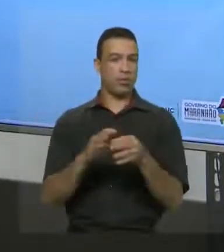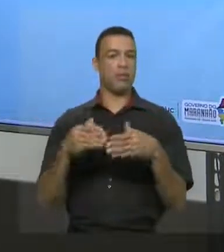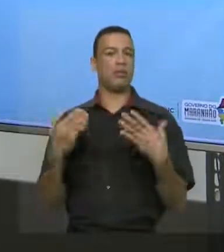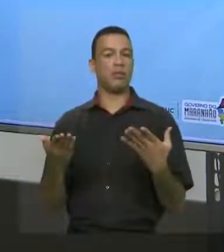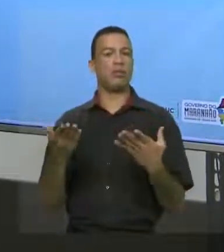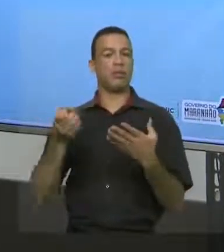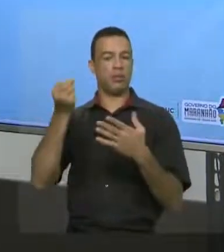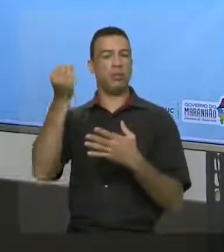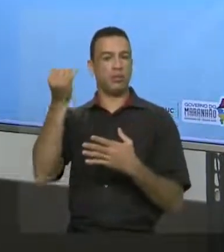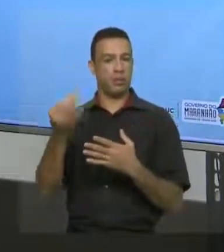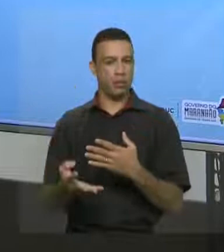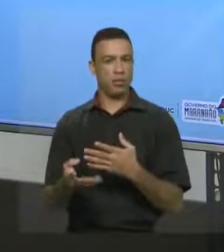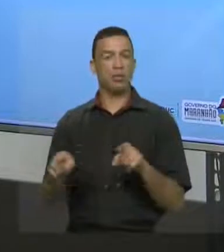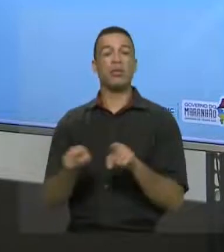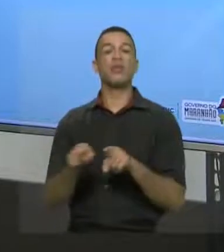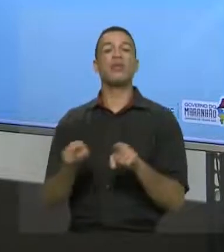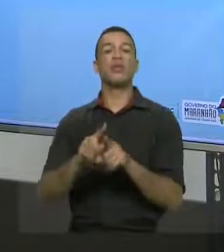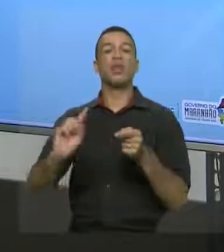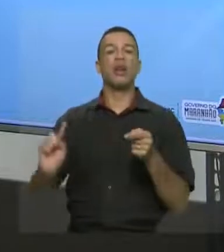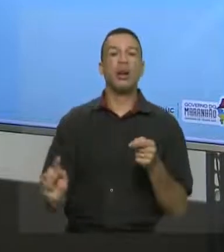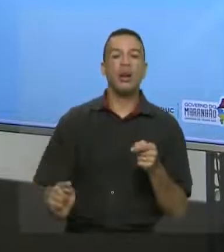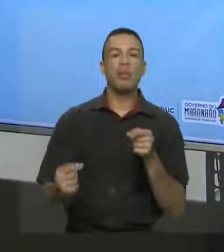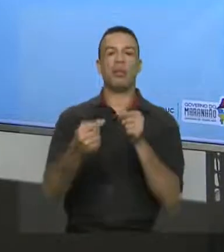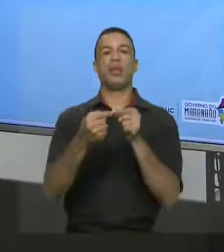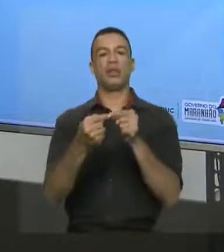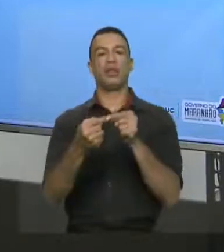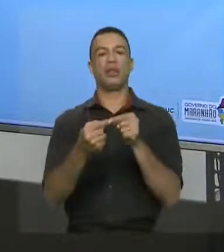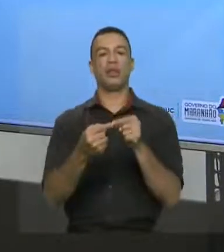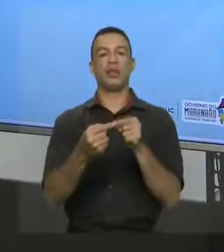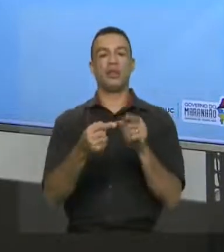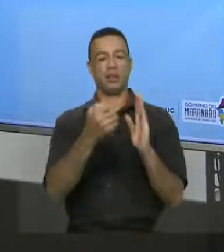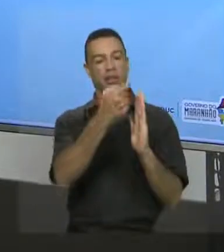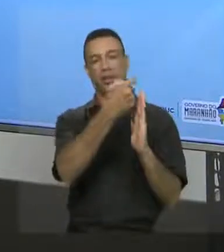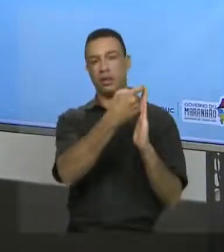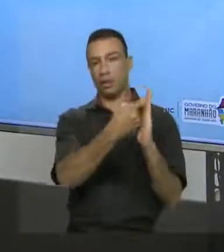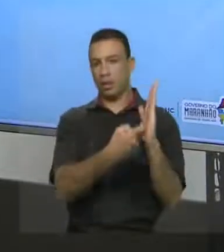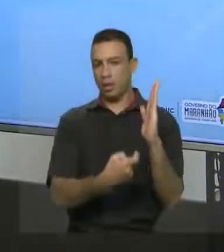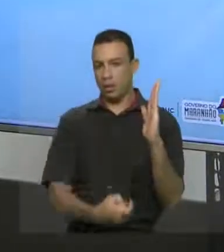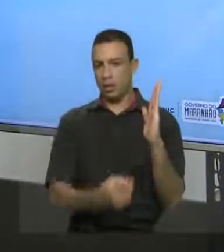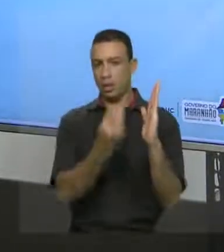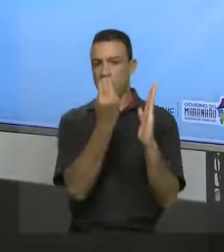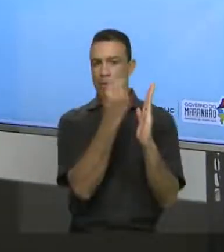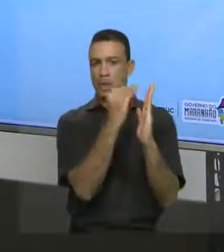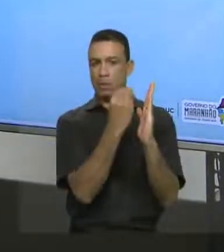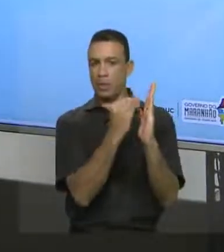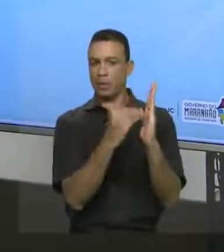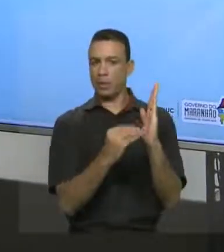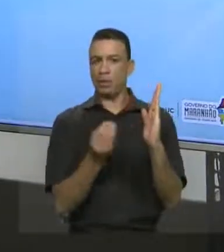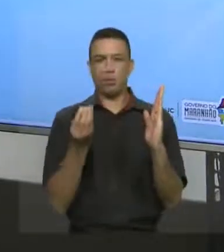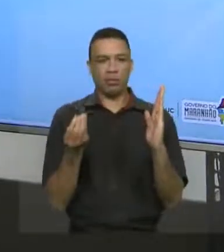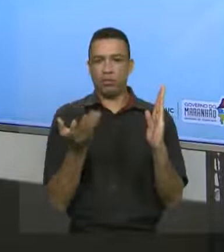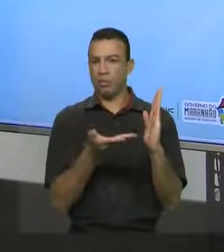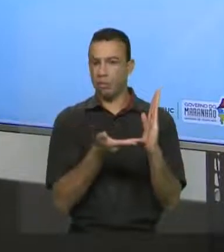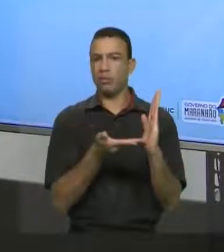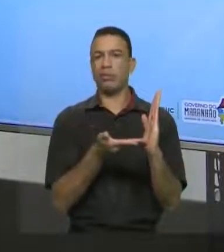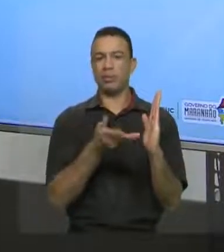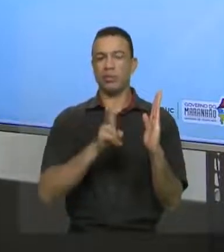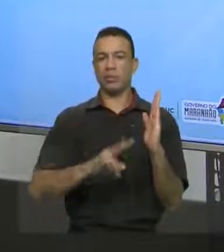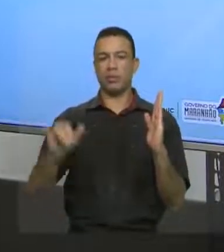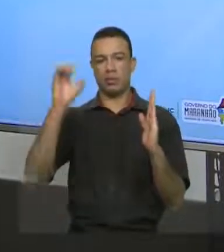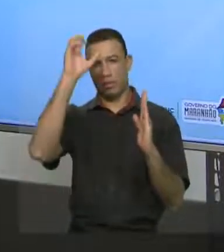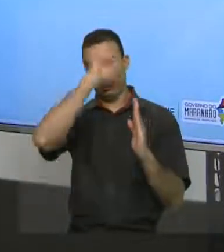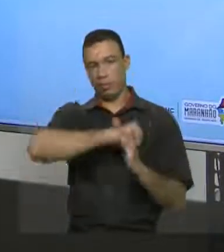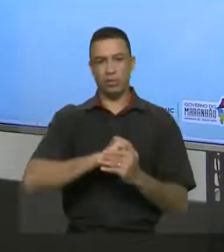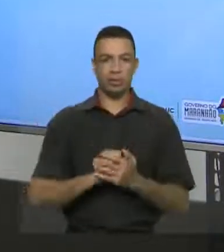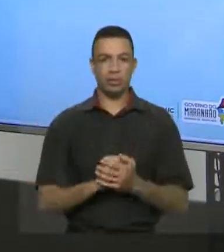vamos aplicá-la, vamos ver como é que ela é aplicada na construção dos textos, tá? Vamos seguir esse seguinte